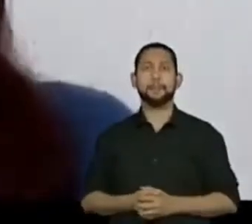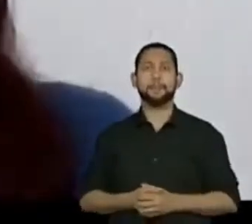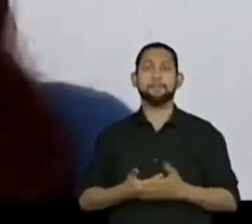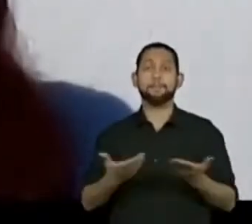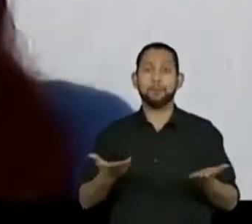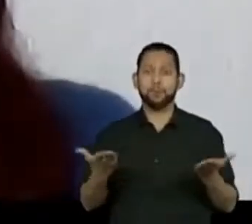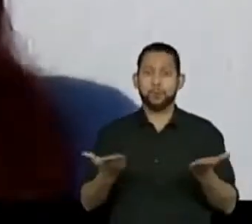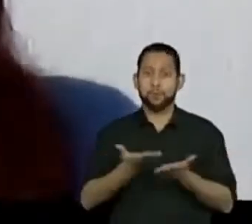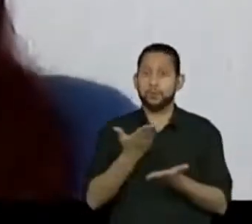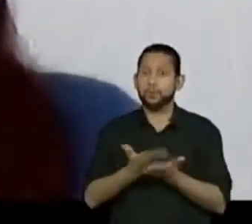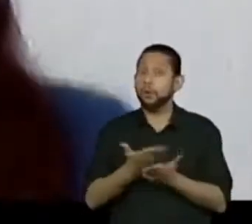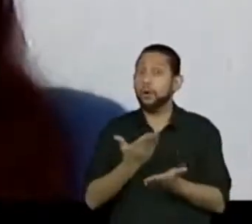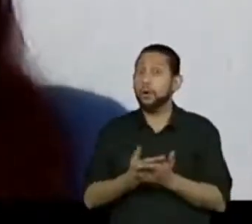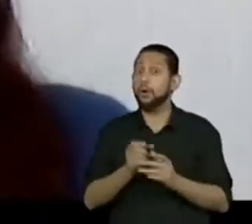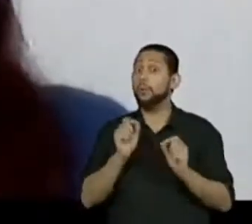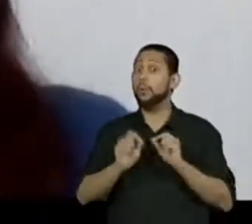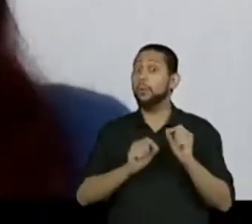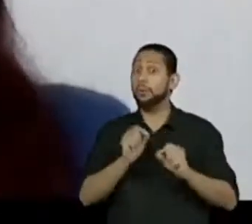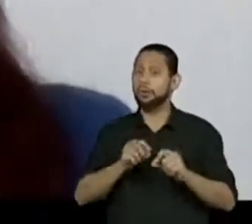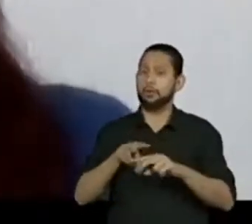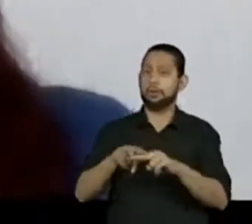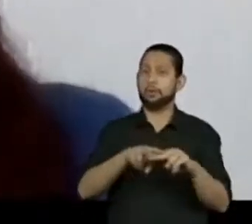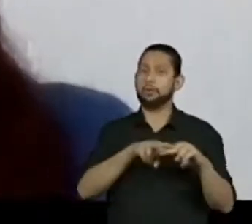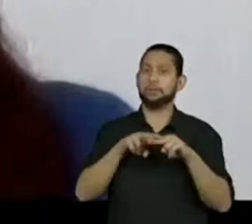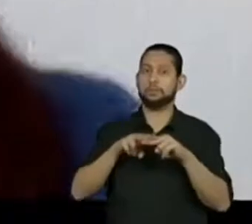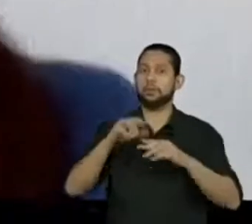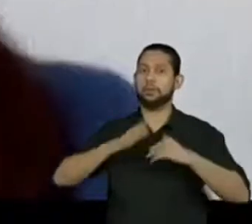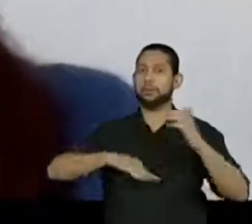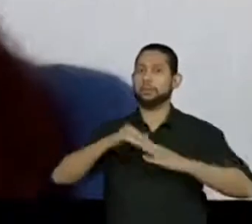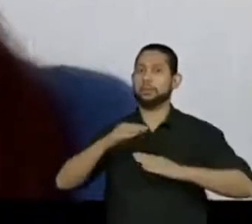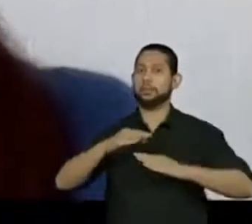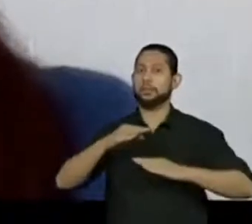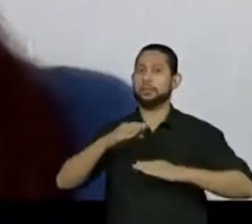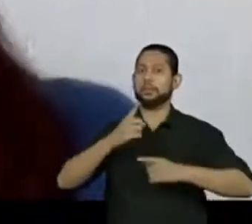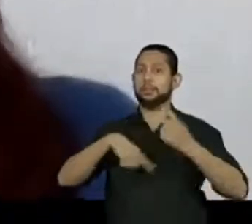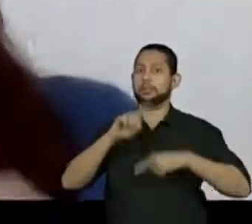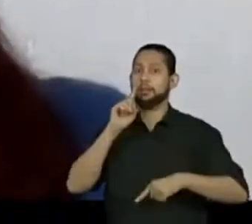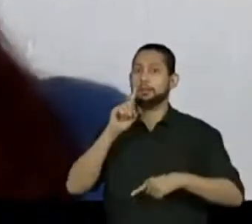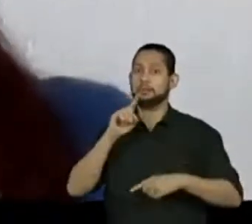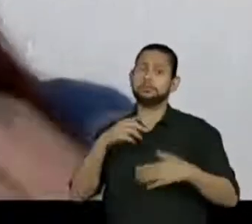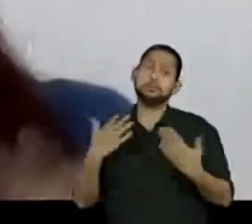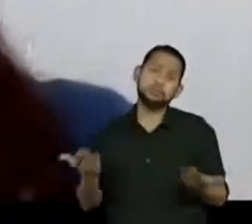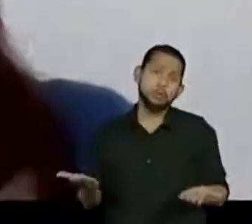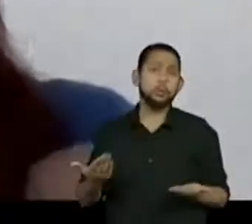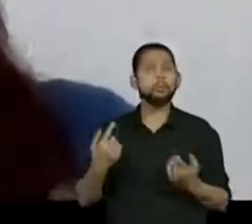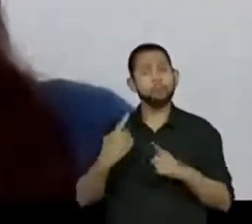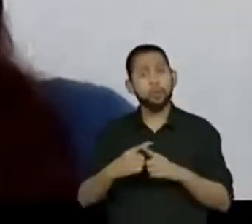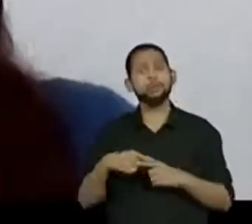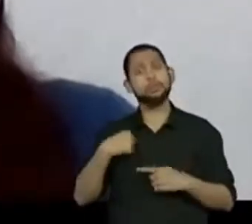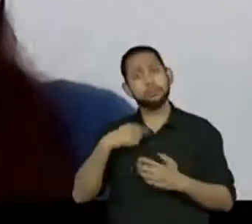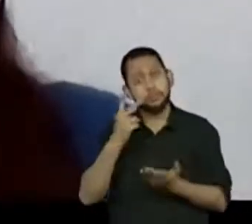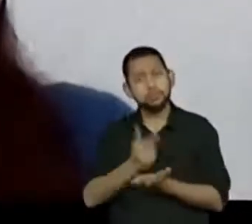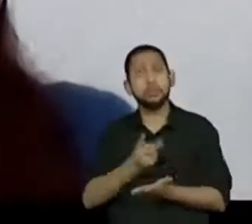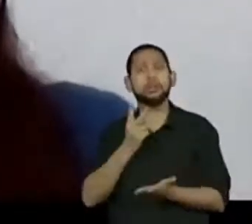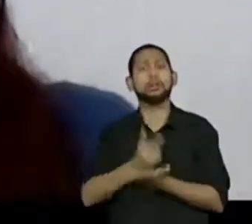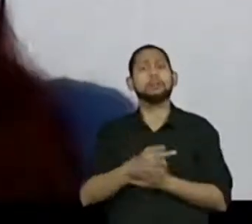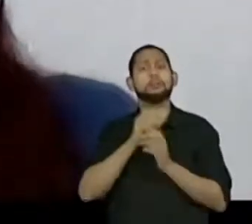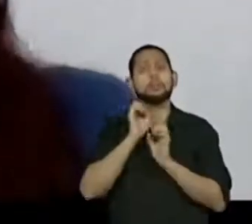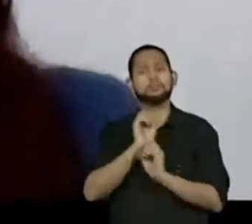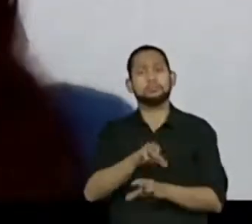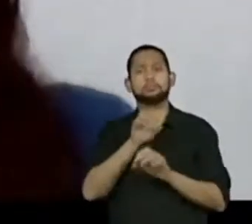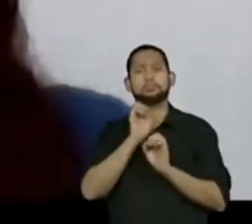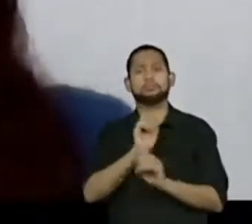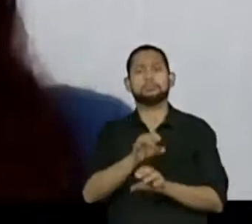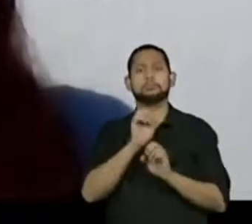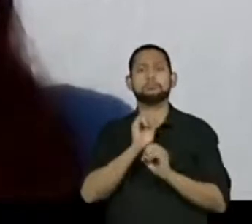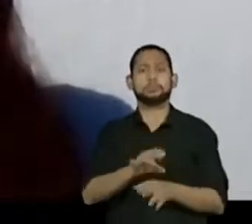A aula de hoje é uma retomada de habilidades. Na verdade, é uma habilidade que está sempre acontecendo aí